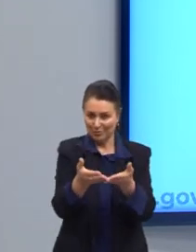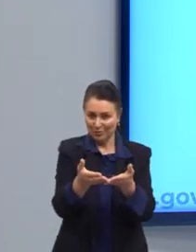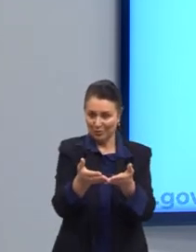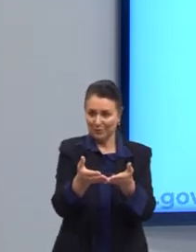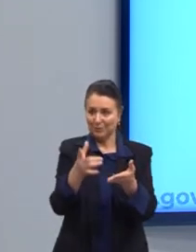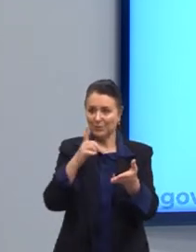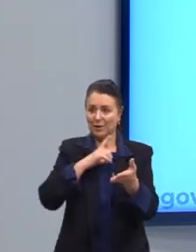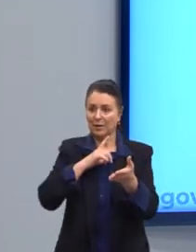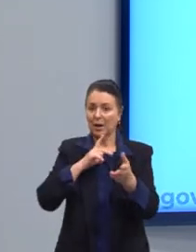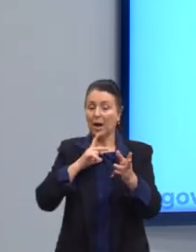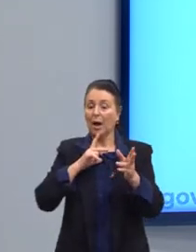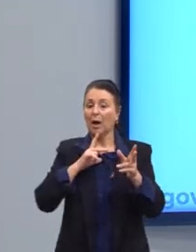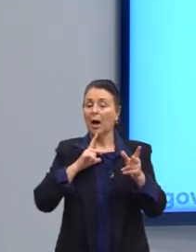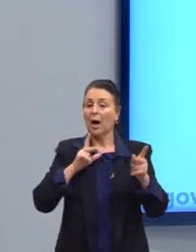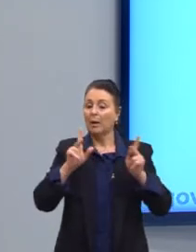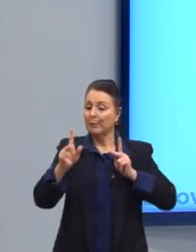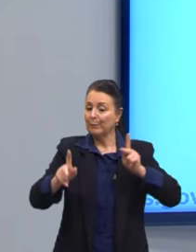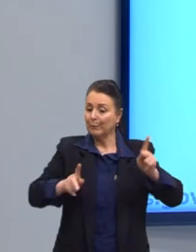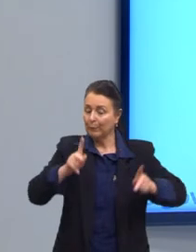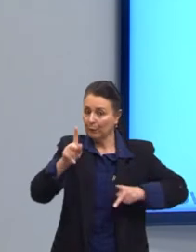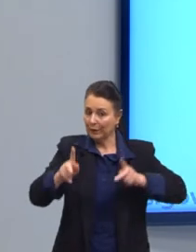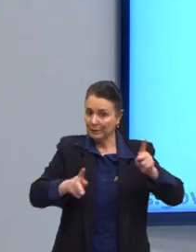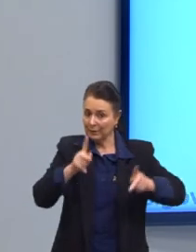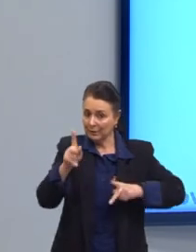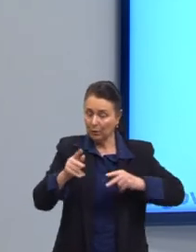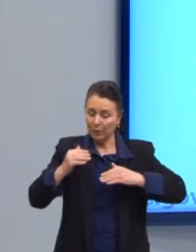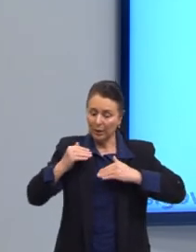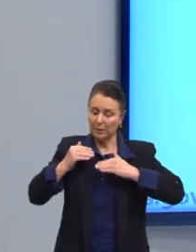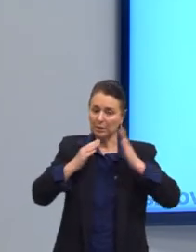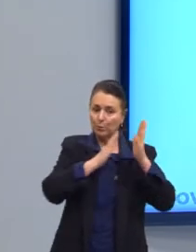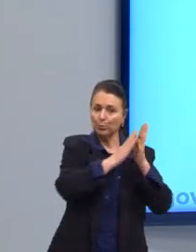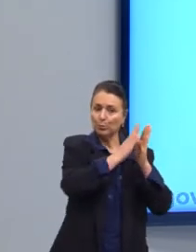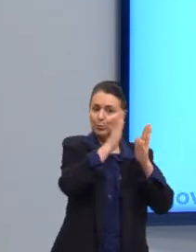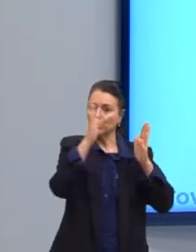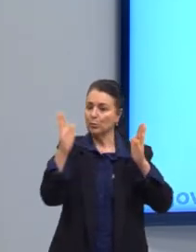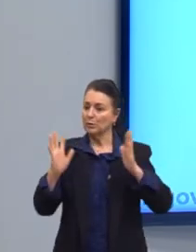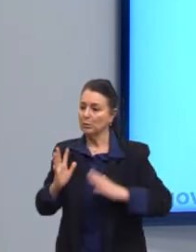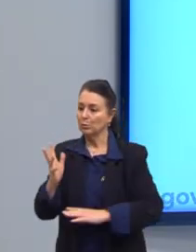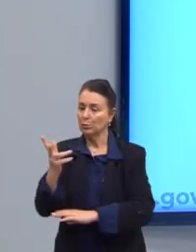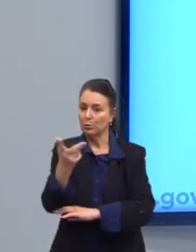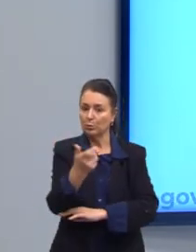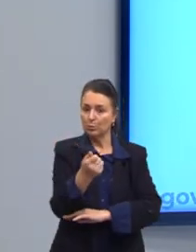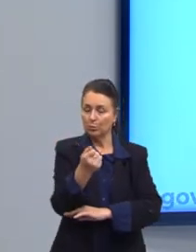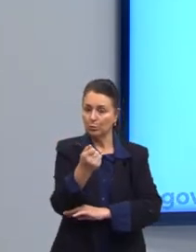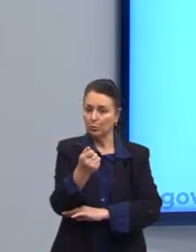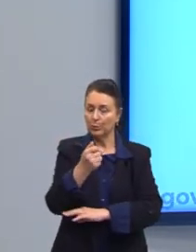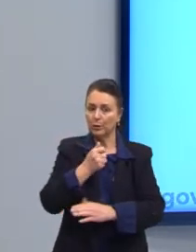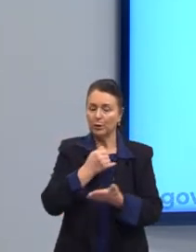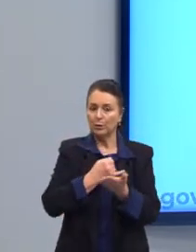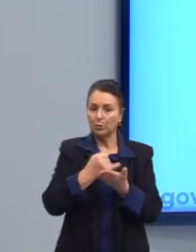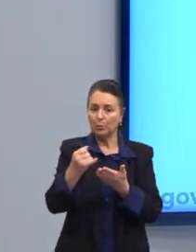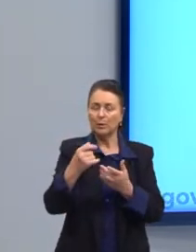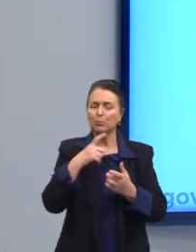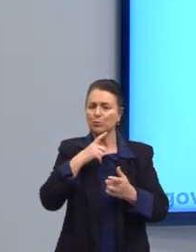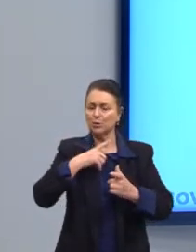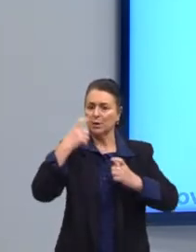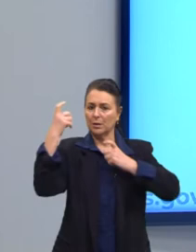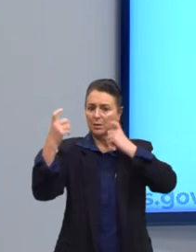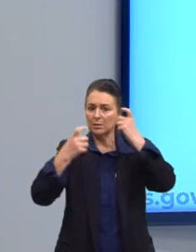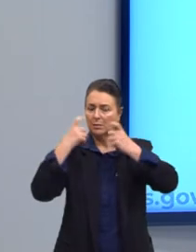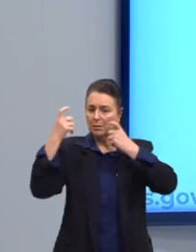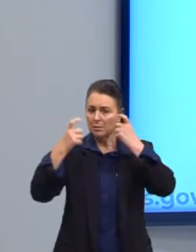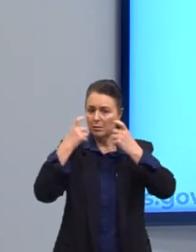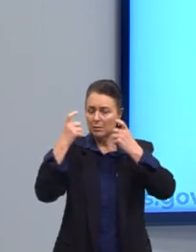aqui a globalização, que é esse processo todo do consumo. E aqui, no início, havia uma preocupação dessa